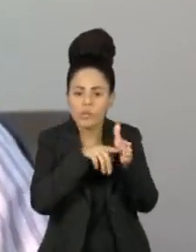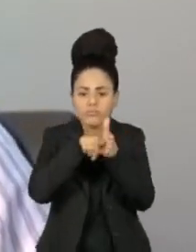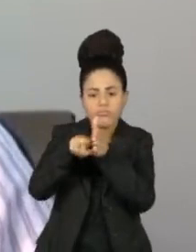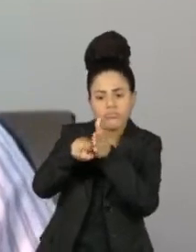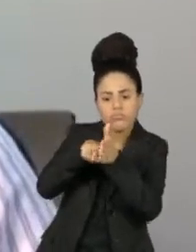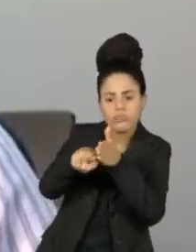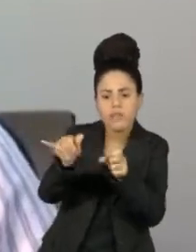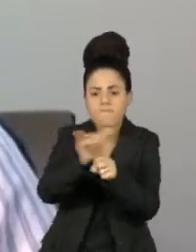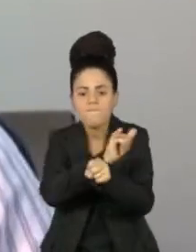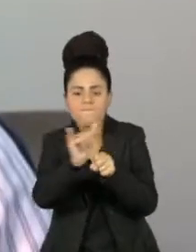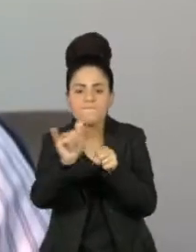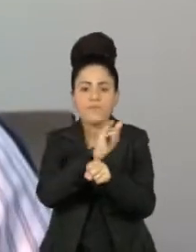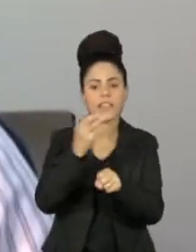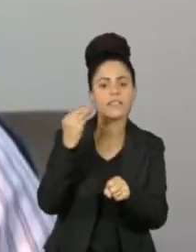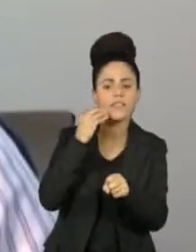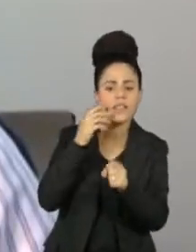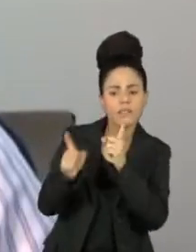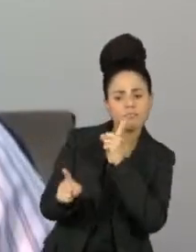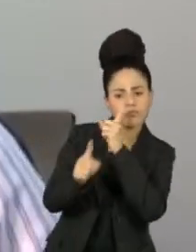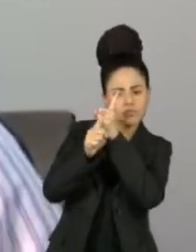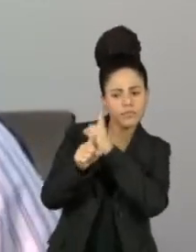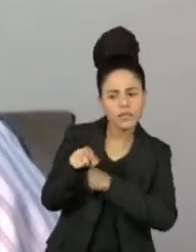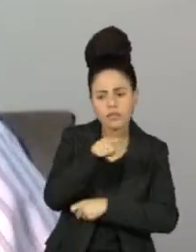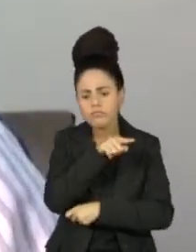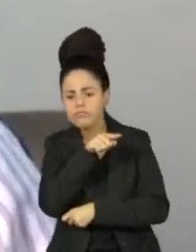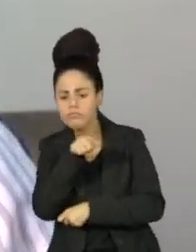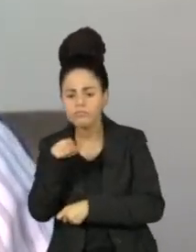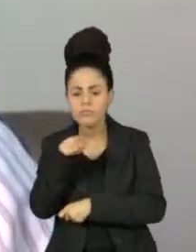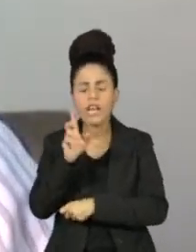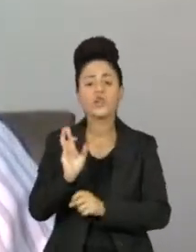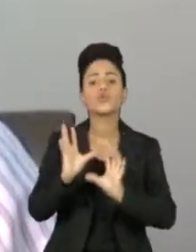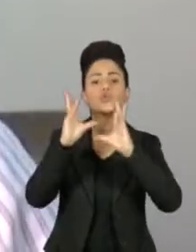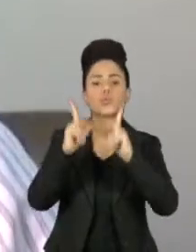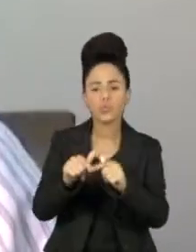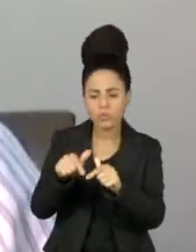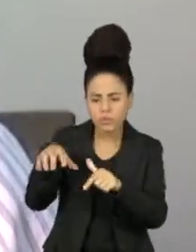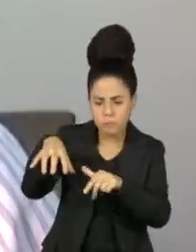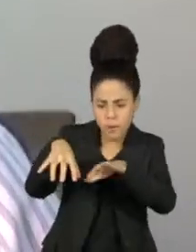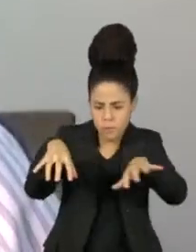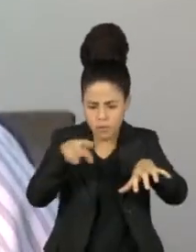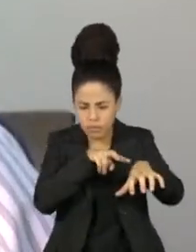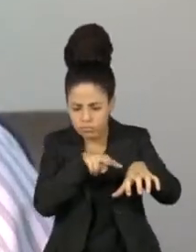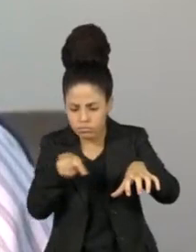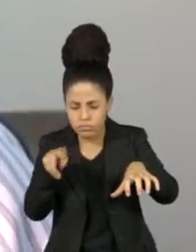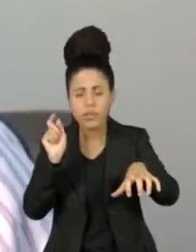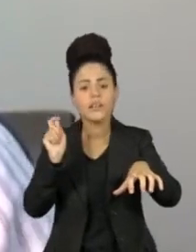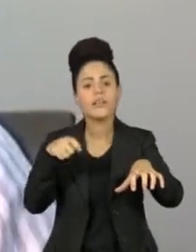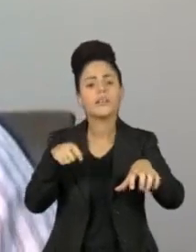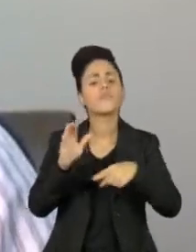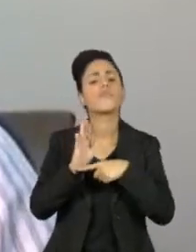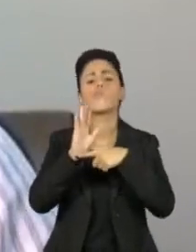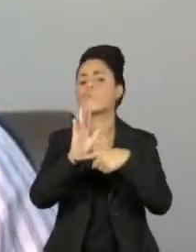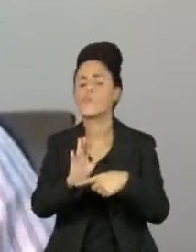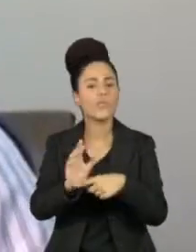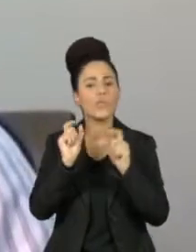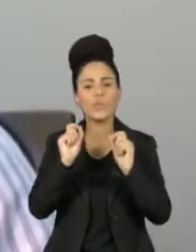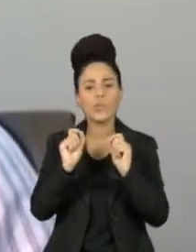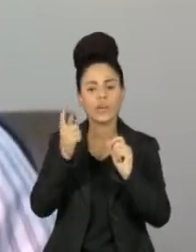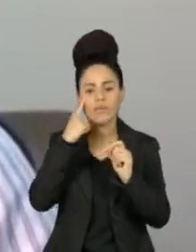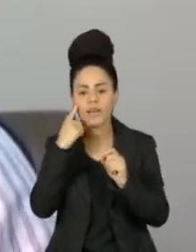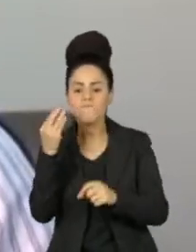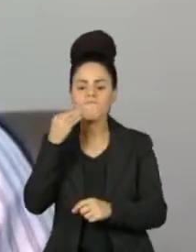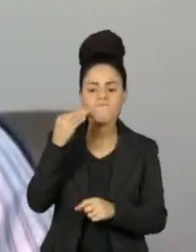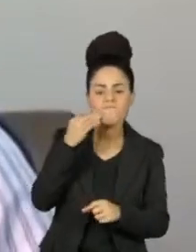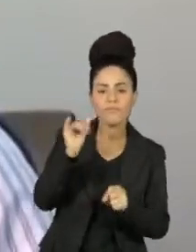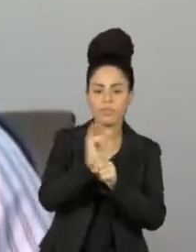estratégia visando identificar vulnerabilidades e ao se descobrir possíveis vulnerabilidades, essas são tratadas